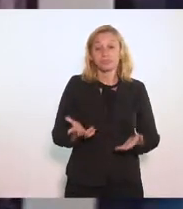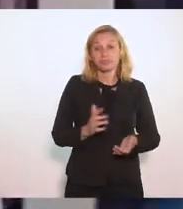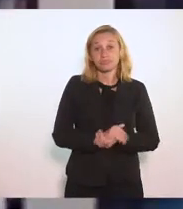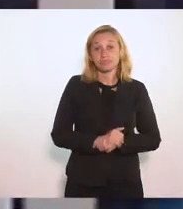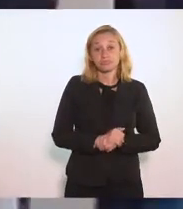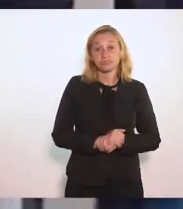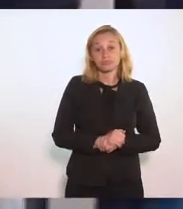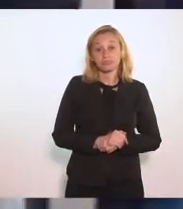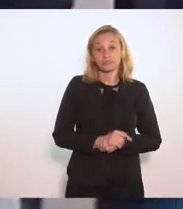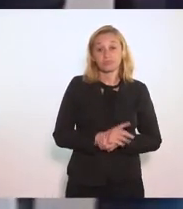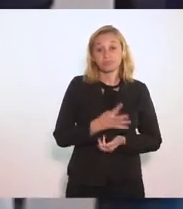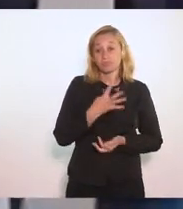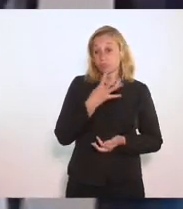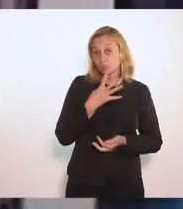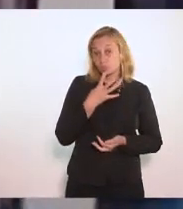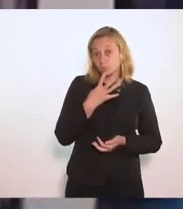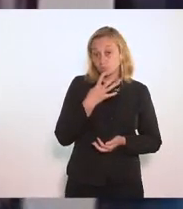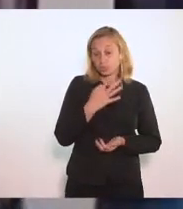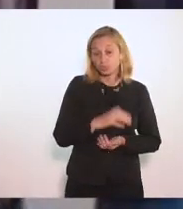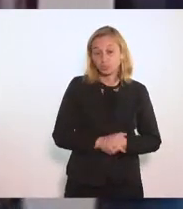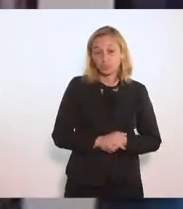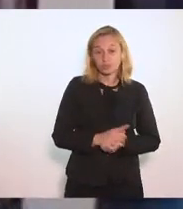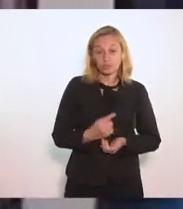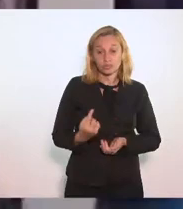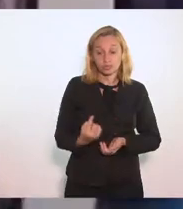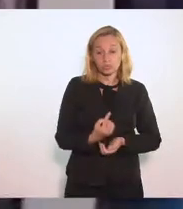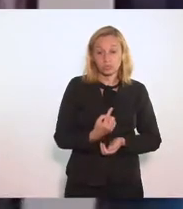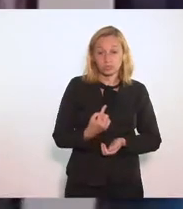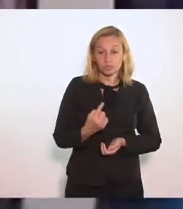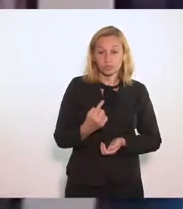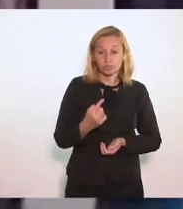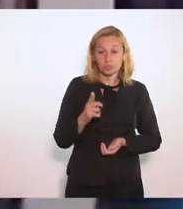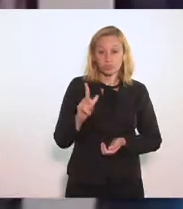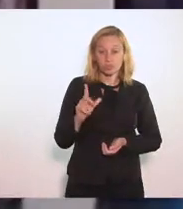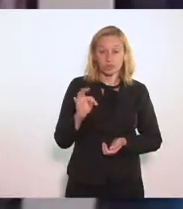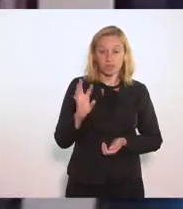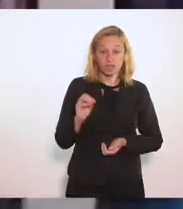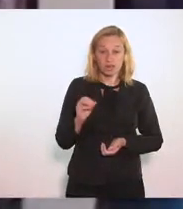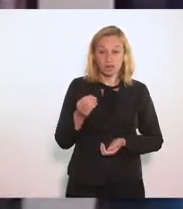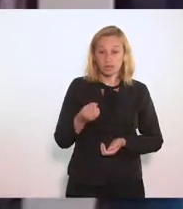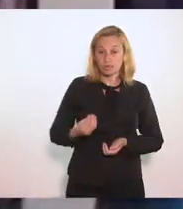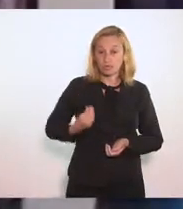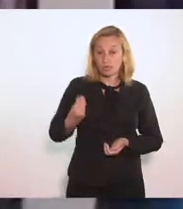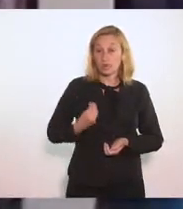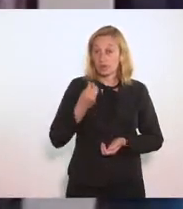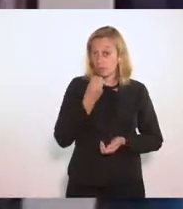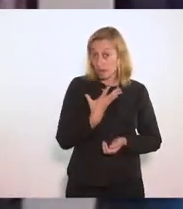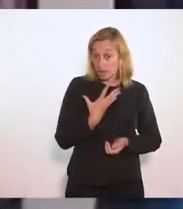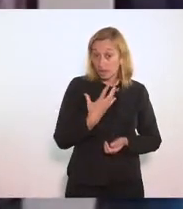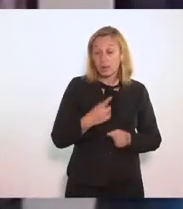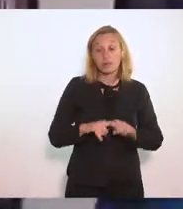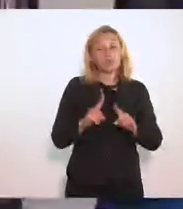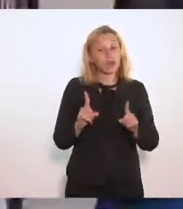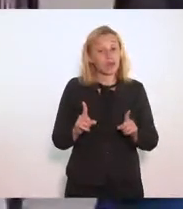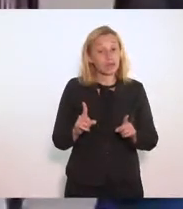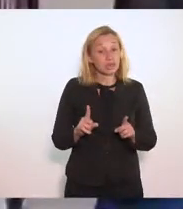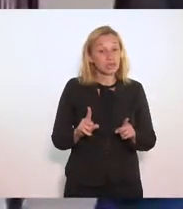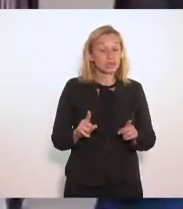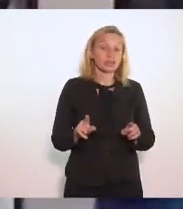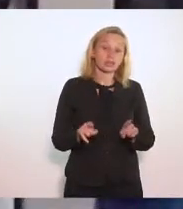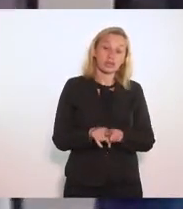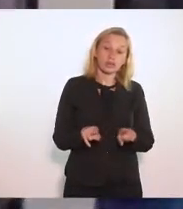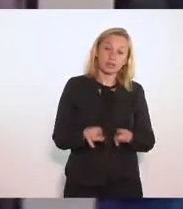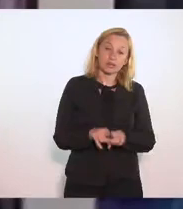Reconhecendo Que o nosso Nativo Vivia muito Bem Mas ao mesmo Tempo